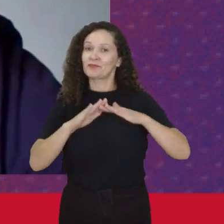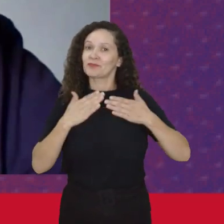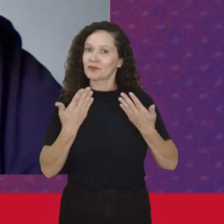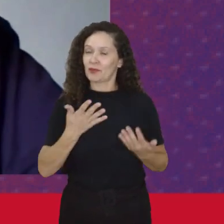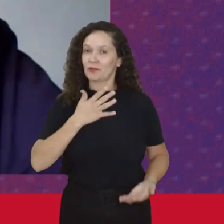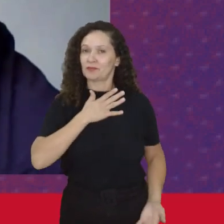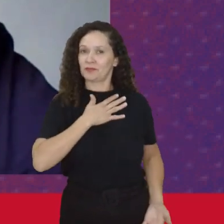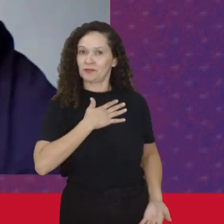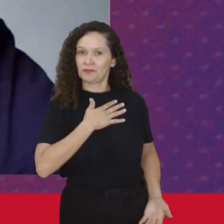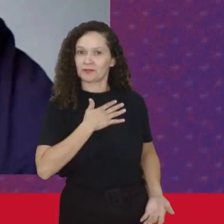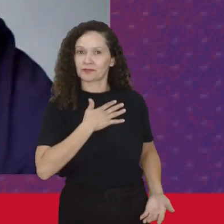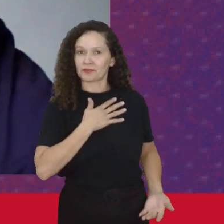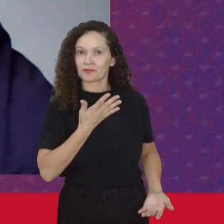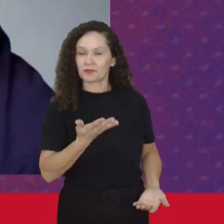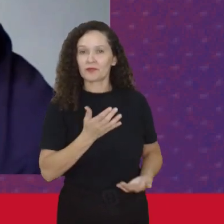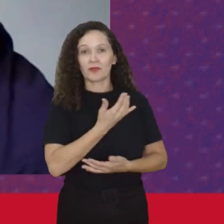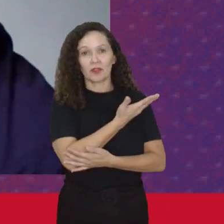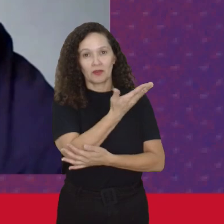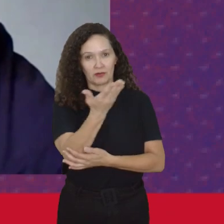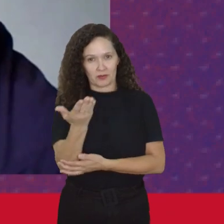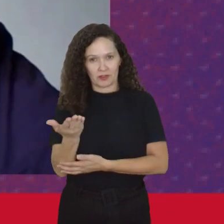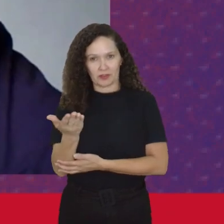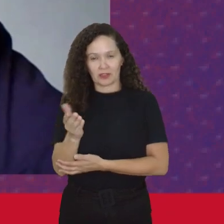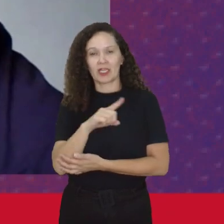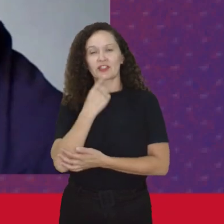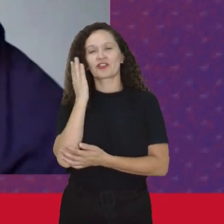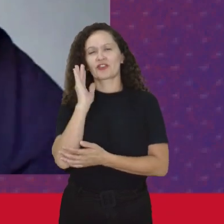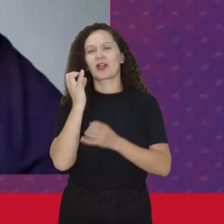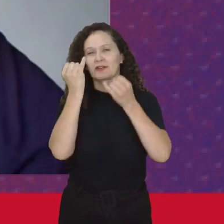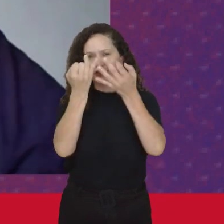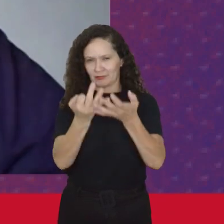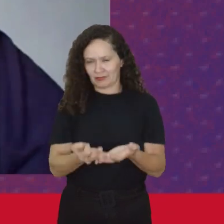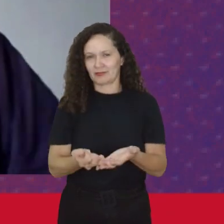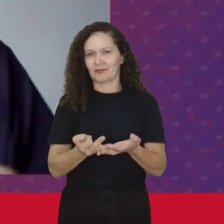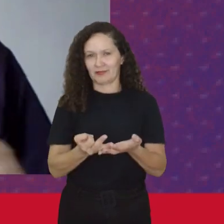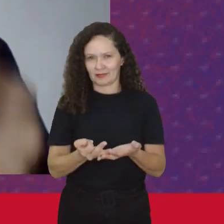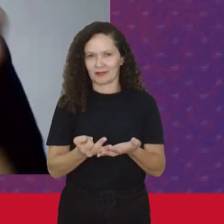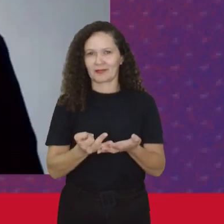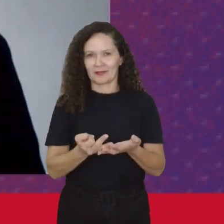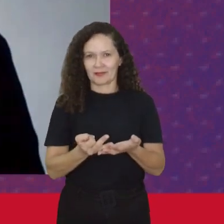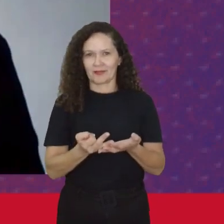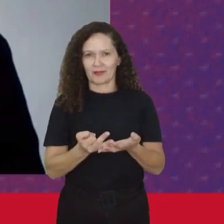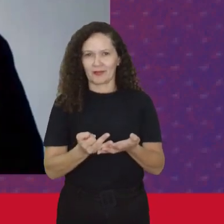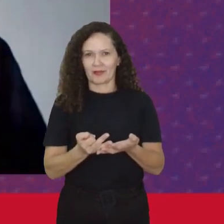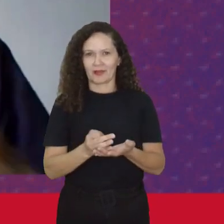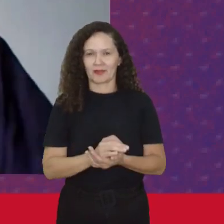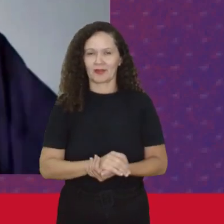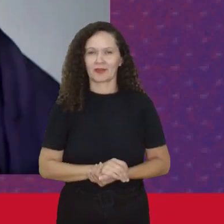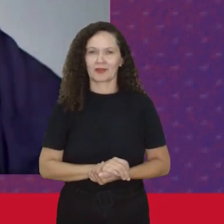estava Se vocês A gente tinha Falado Que as Suplagistas Tiveram